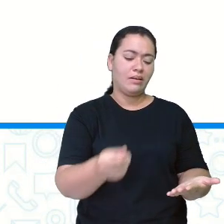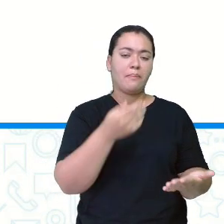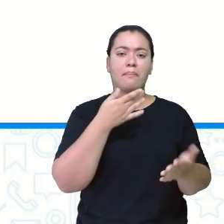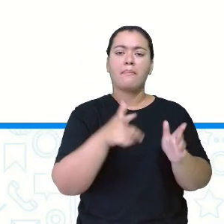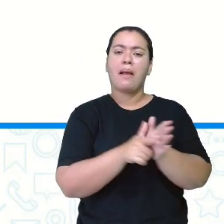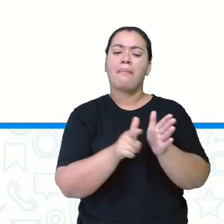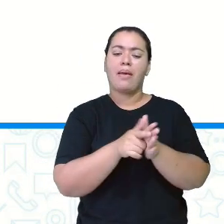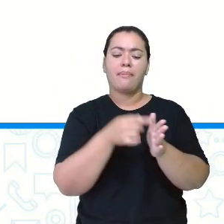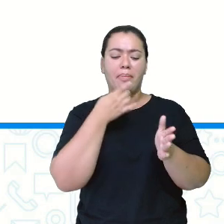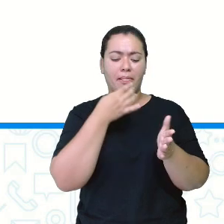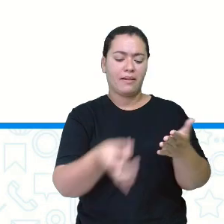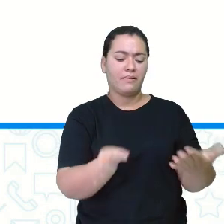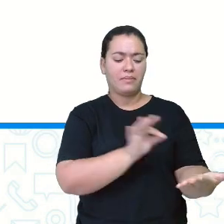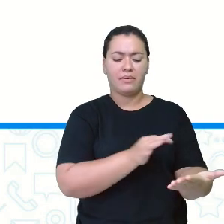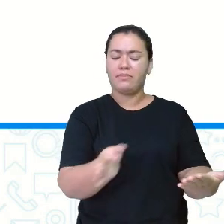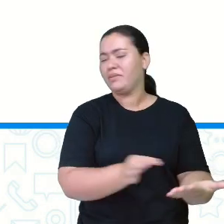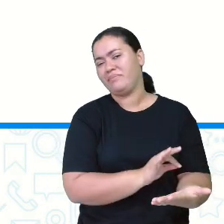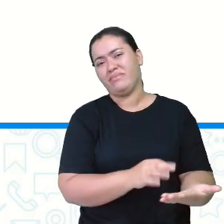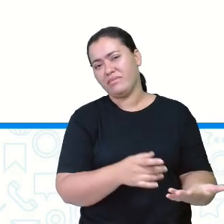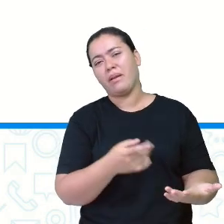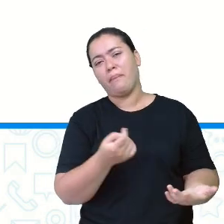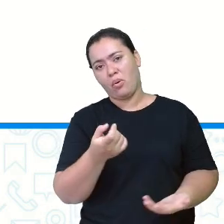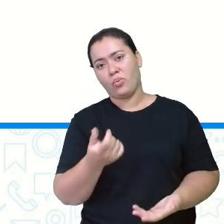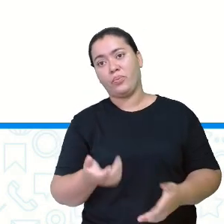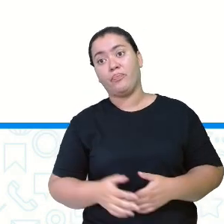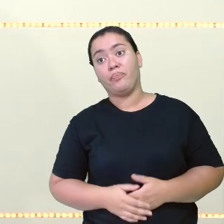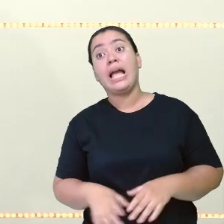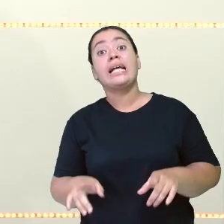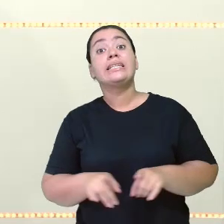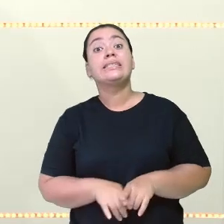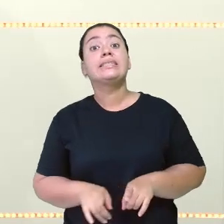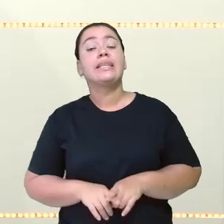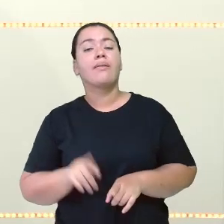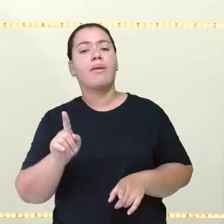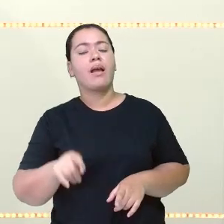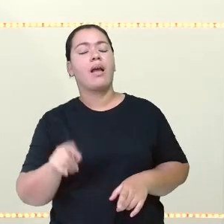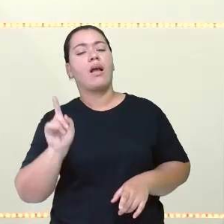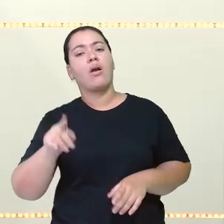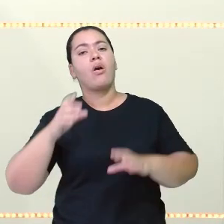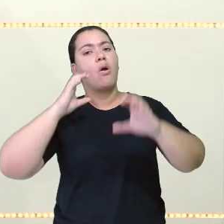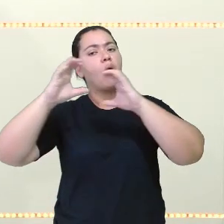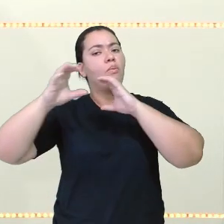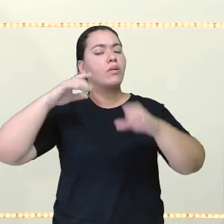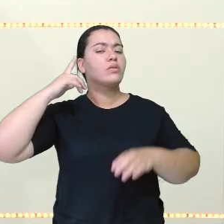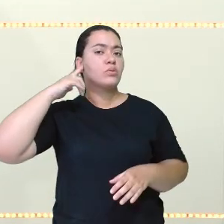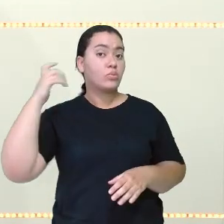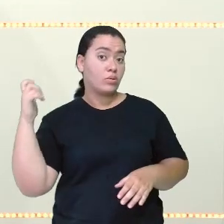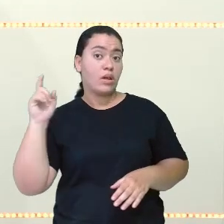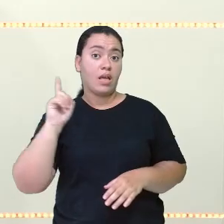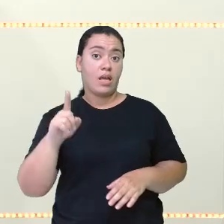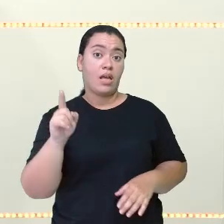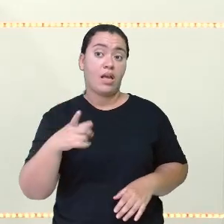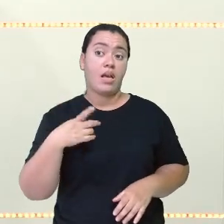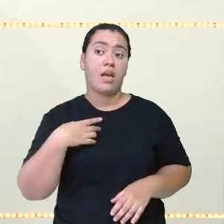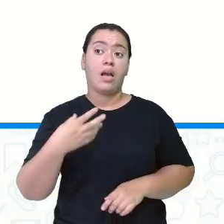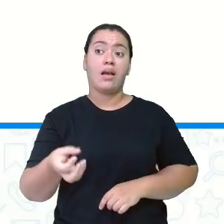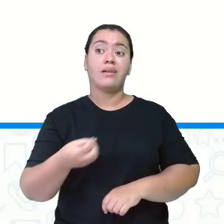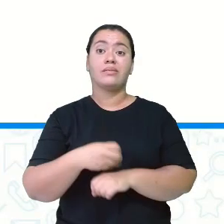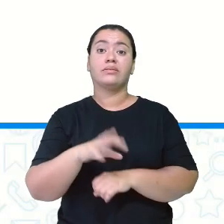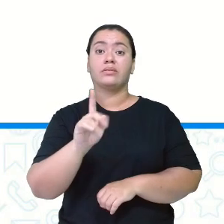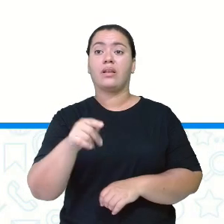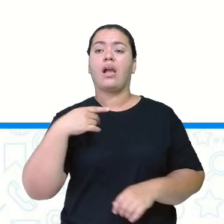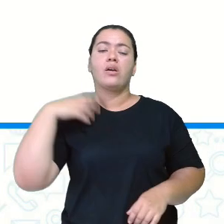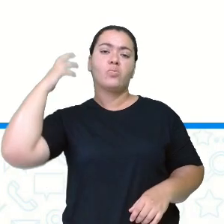através do papel. Também temos meios de comunicação sonoro, que é a transmissão das notícias e entretenimentos